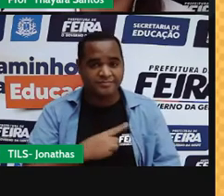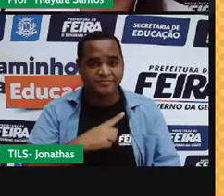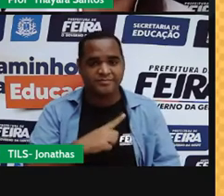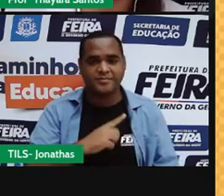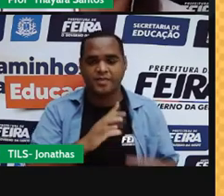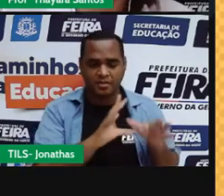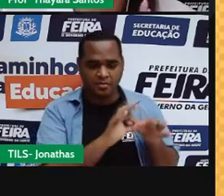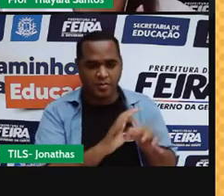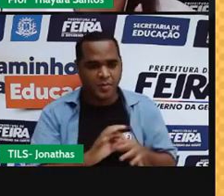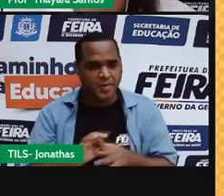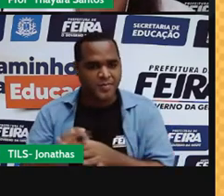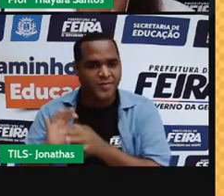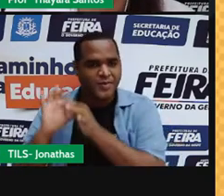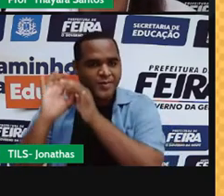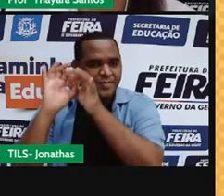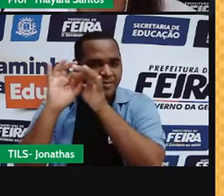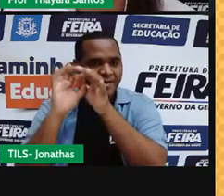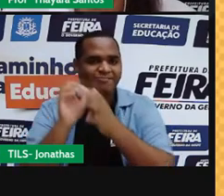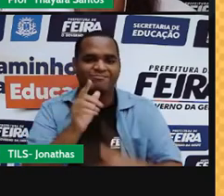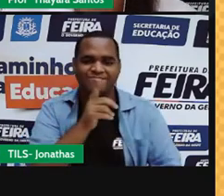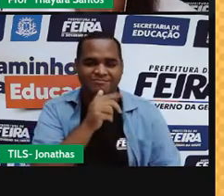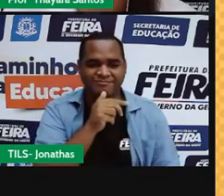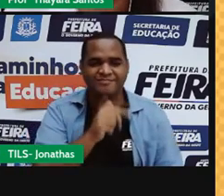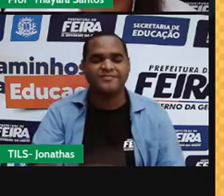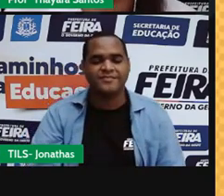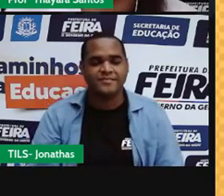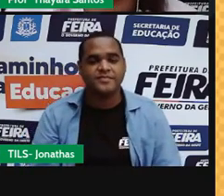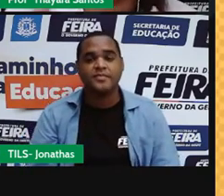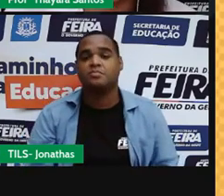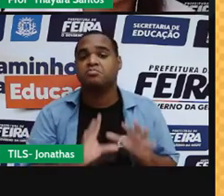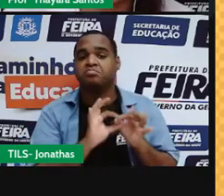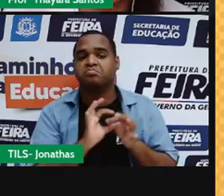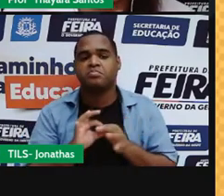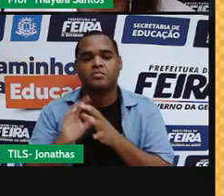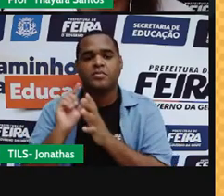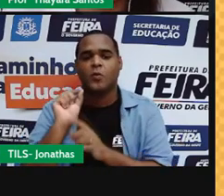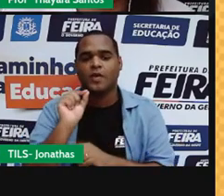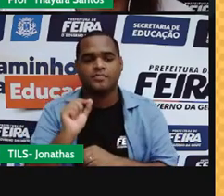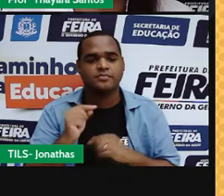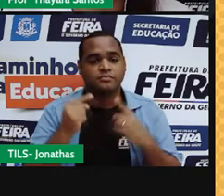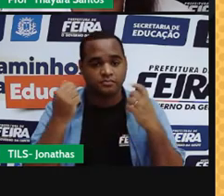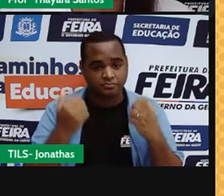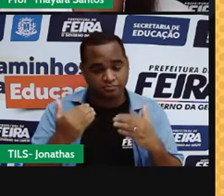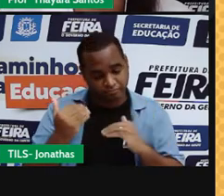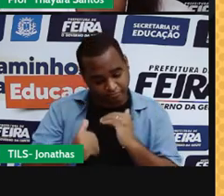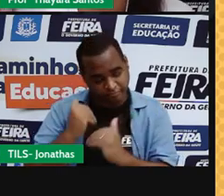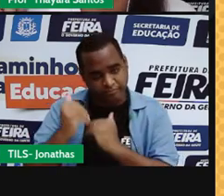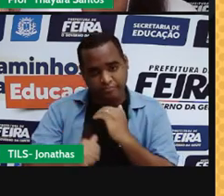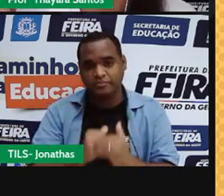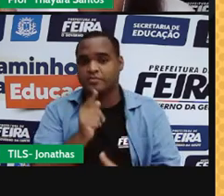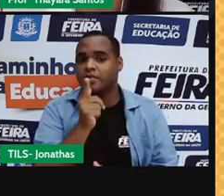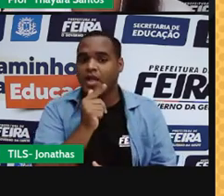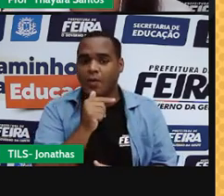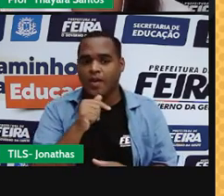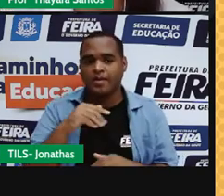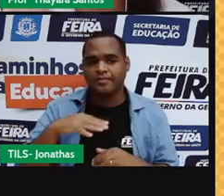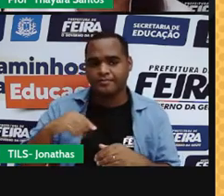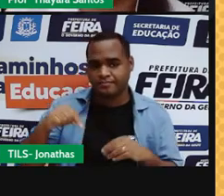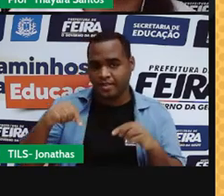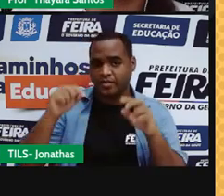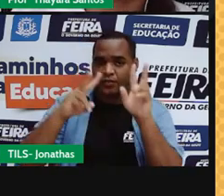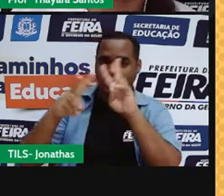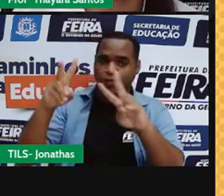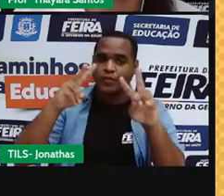muito especial que a gente chama de ciclo da água. O ciclo da água é aquele processo que a água sai para a atmosfera e depois ela